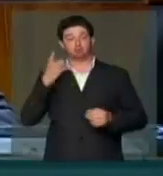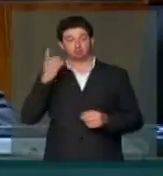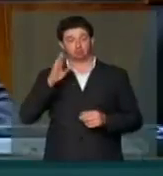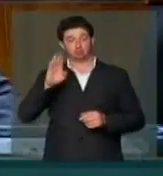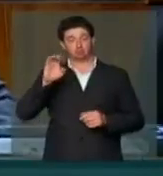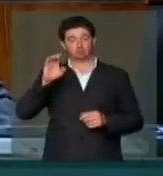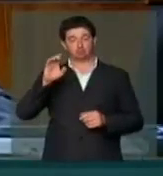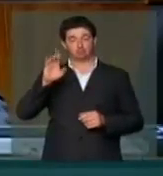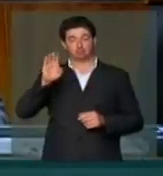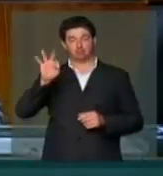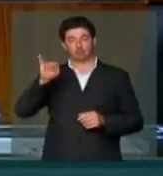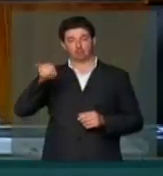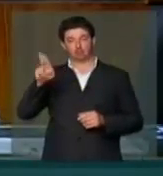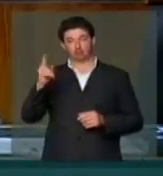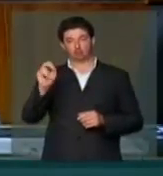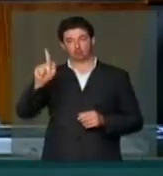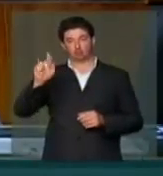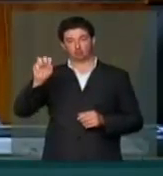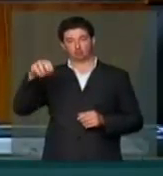O deputado Betinho Gomes.